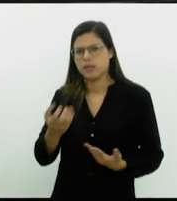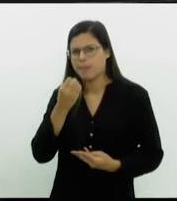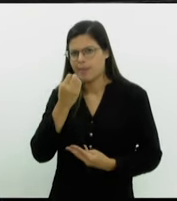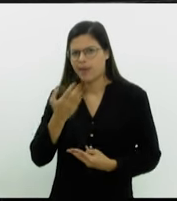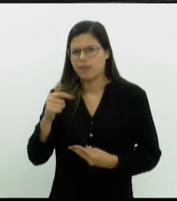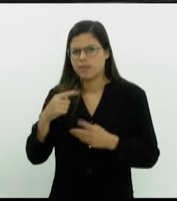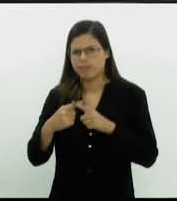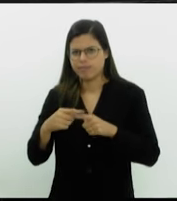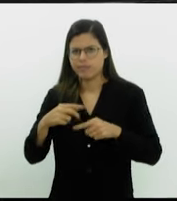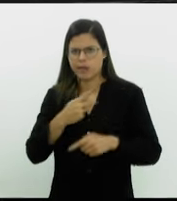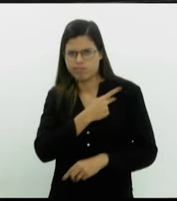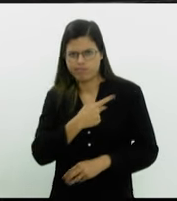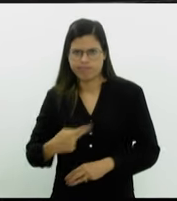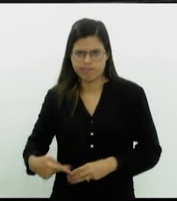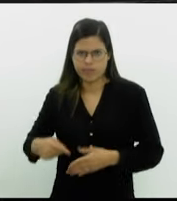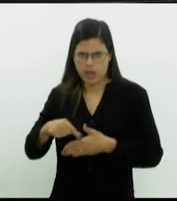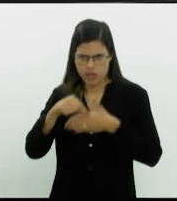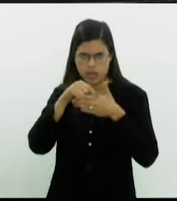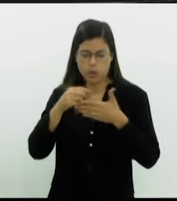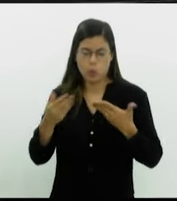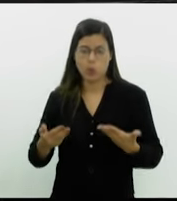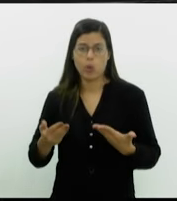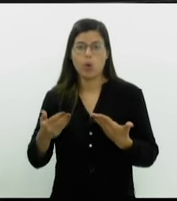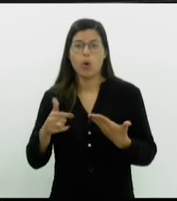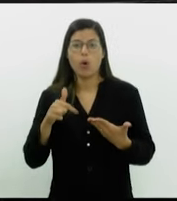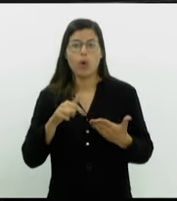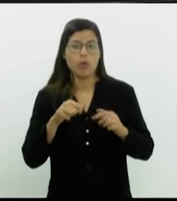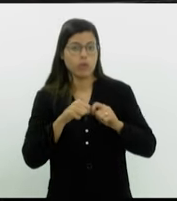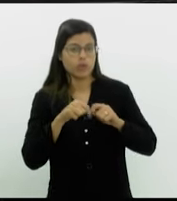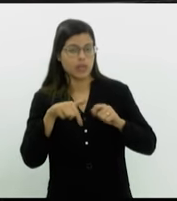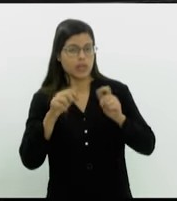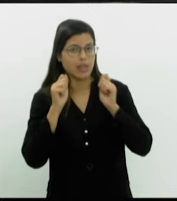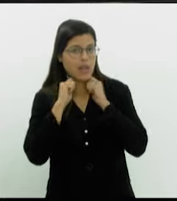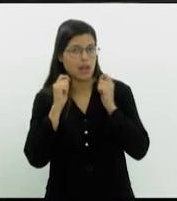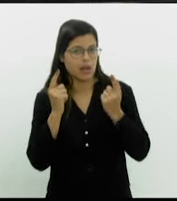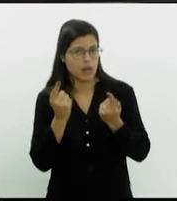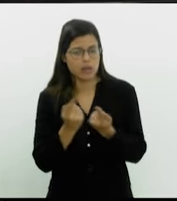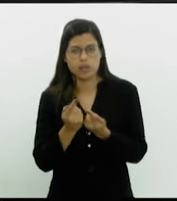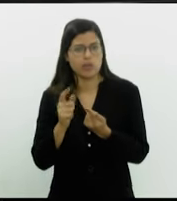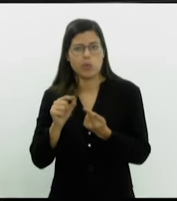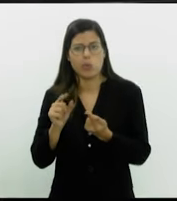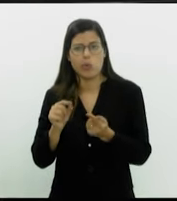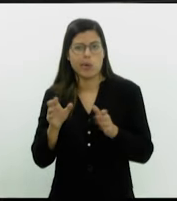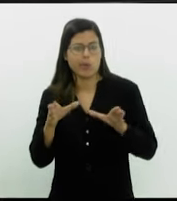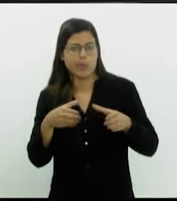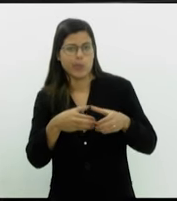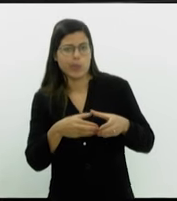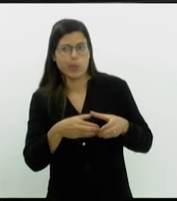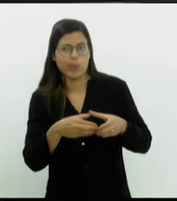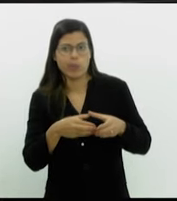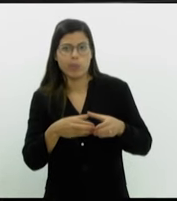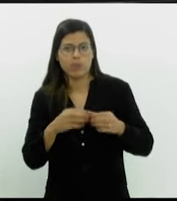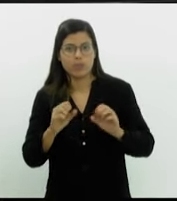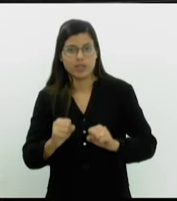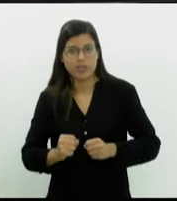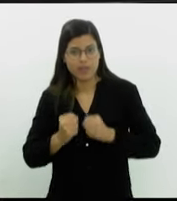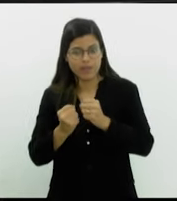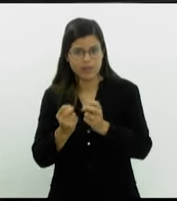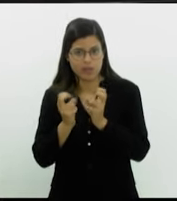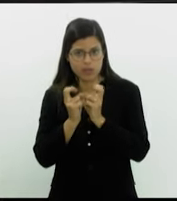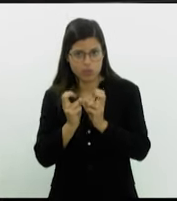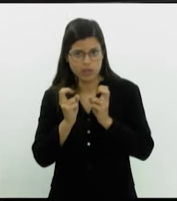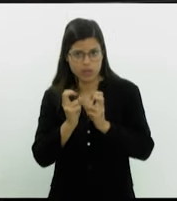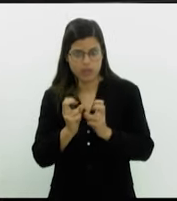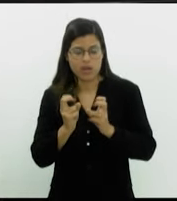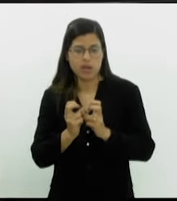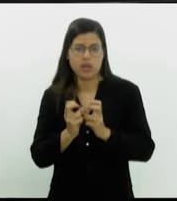eu instalei aqui na Assembleia uma frente de defesa do trem, quer seja